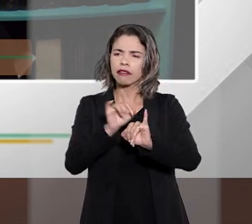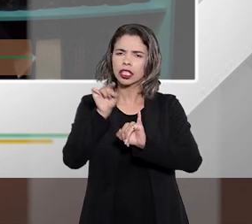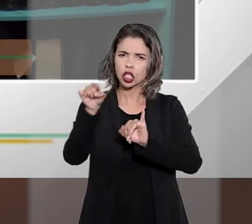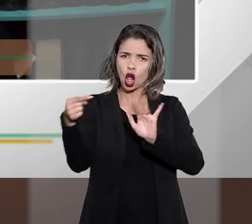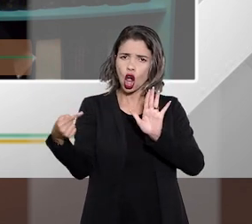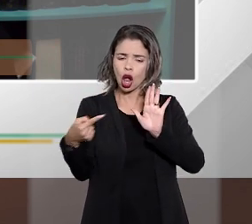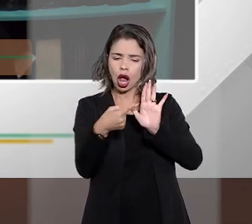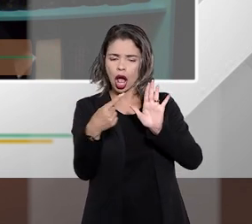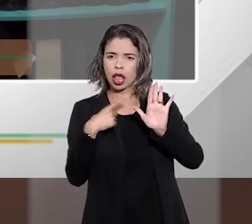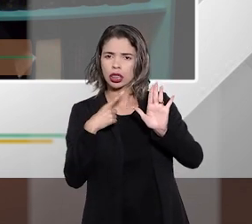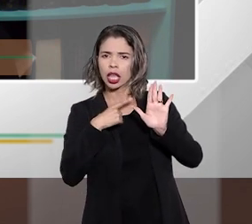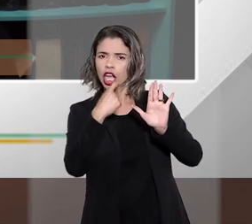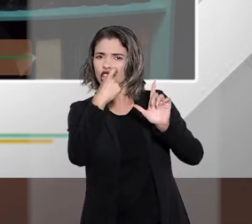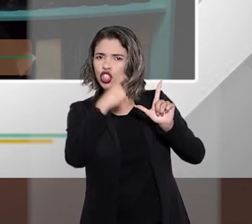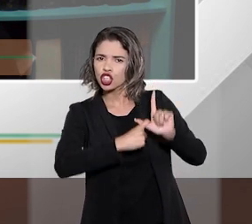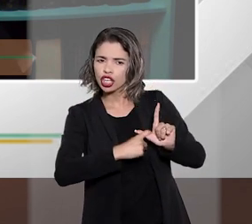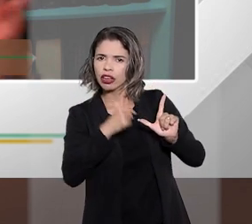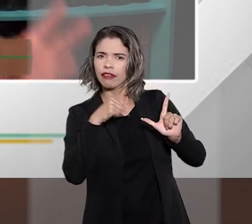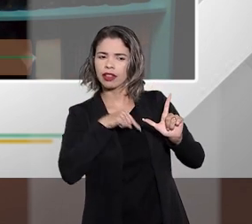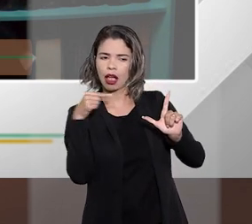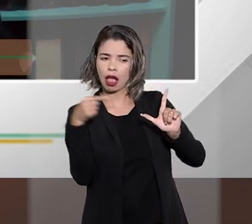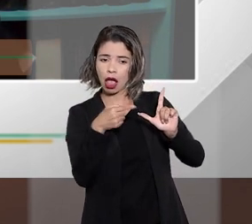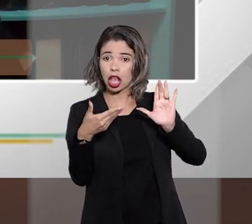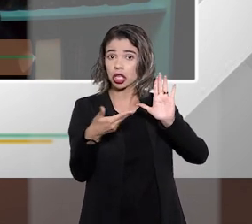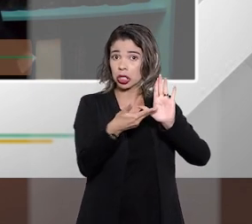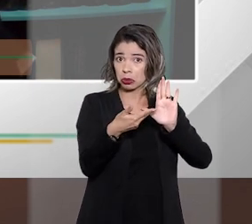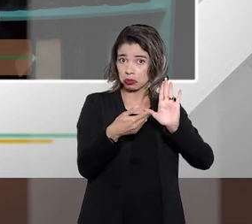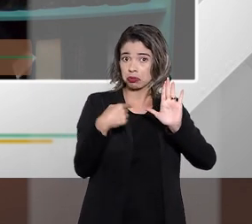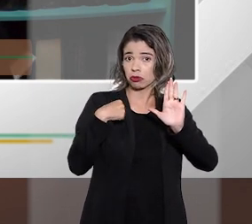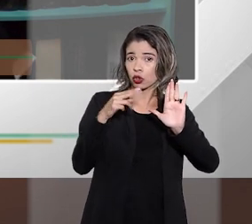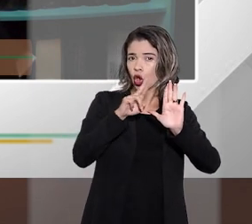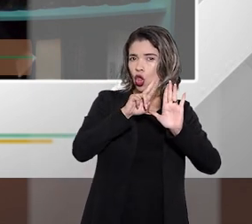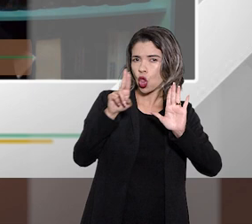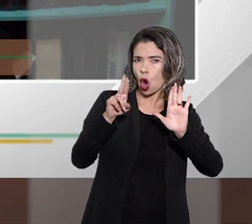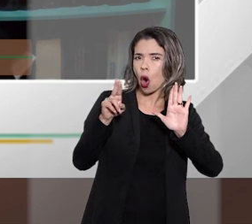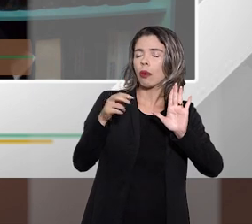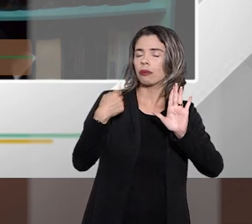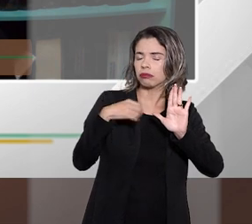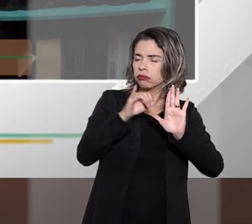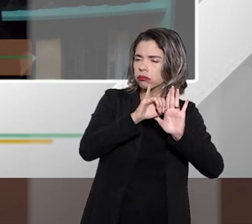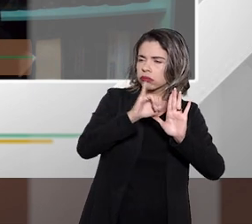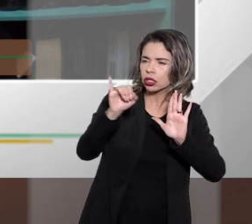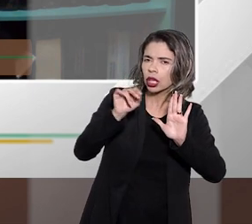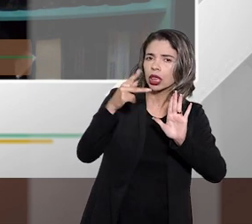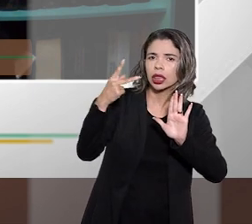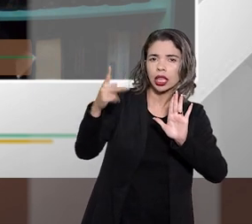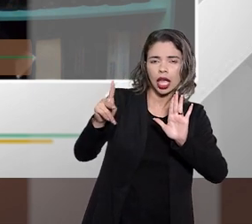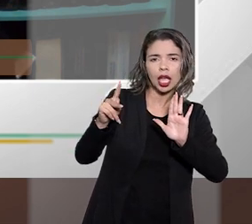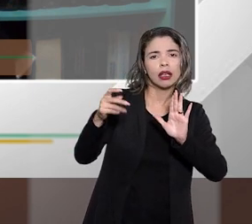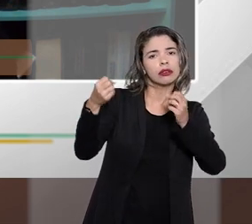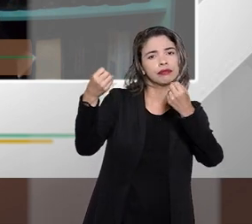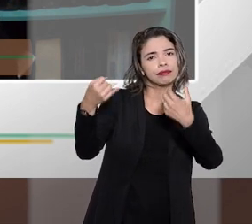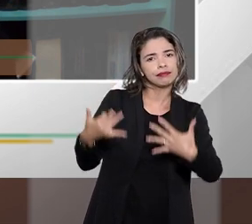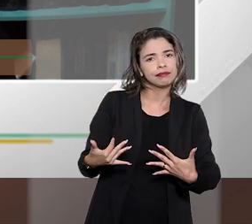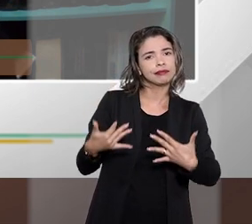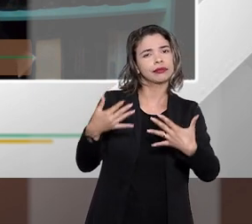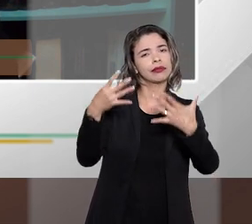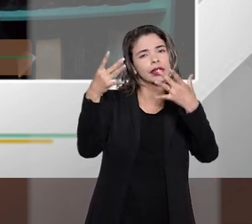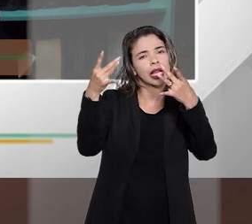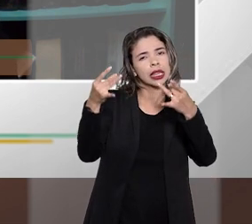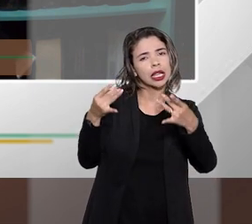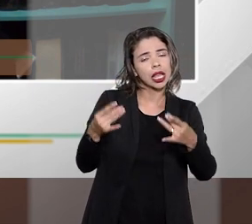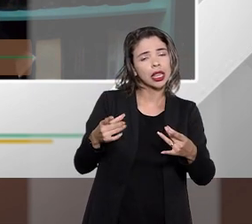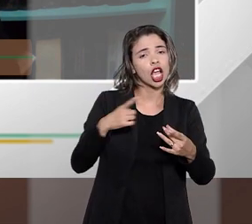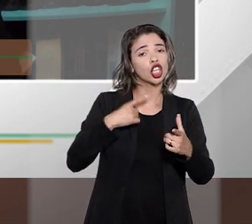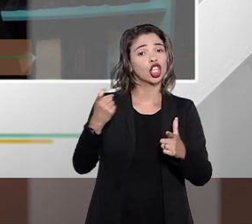a instituição administradora do banco de dados tem que notificar o consumidor informando que